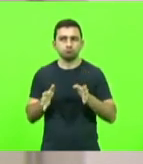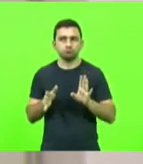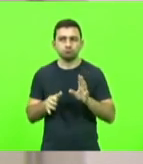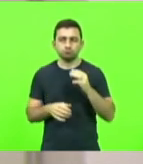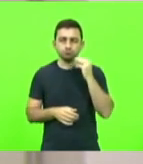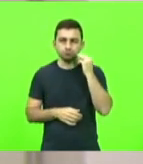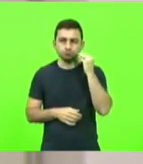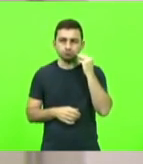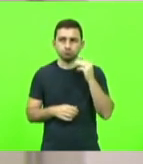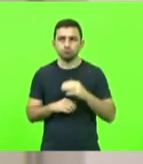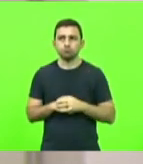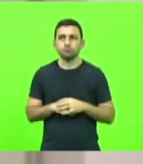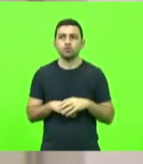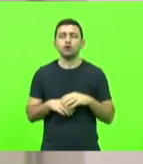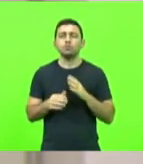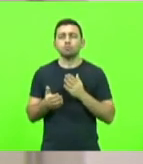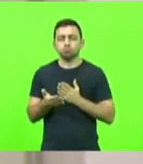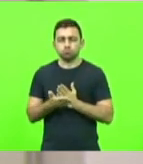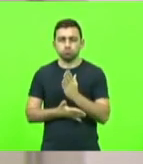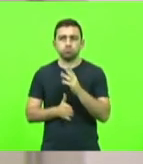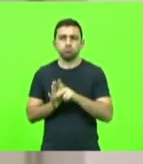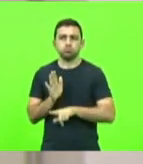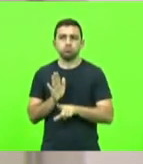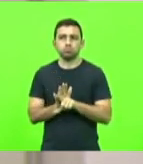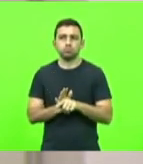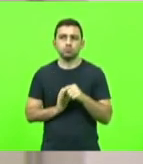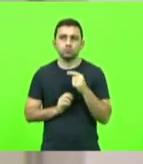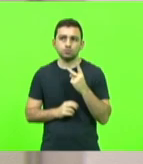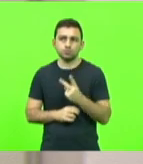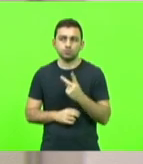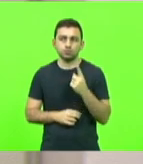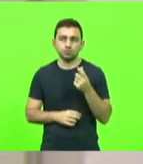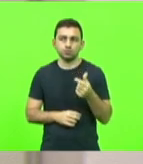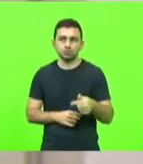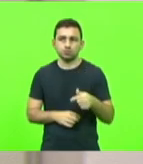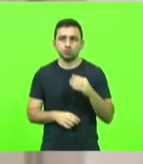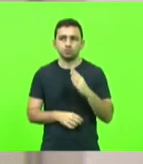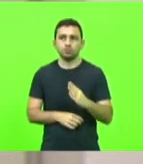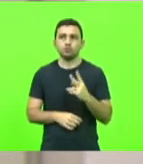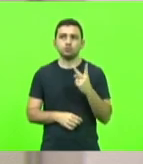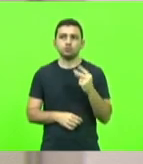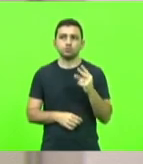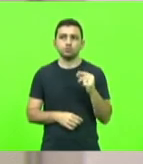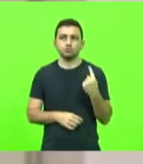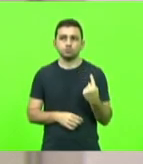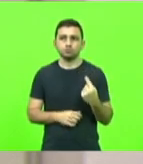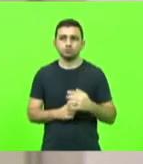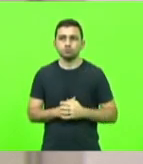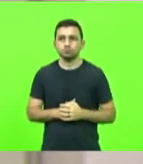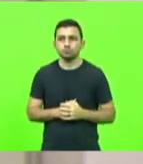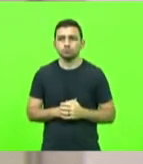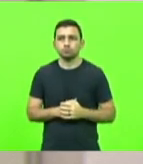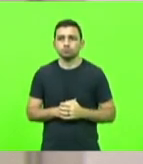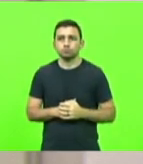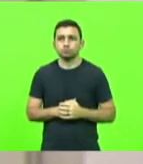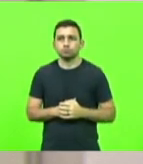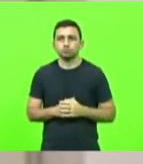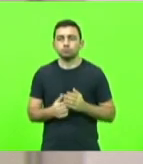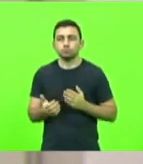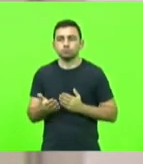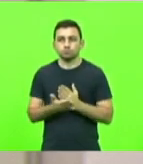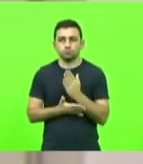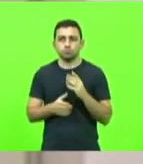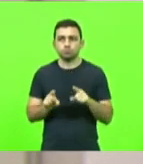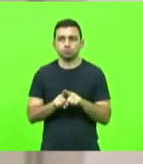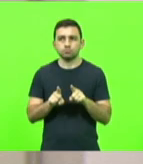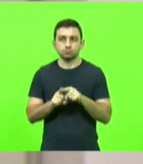Machado, foi aprovado o projeto de lei número 217, barra 2021. Foram aprovados